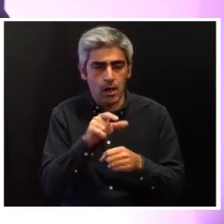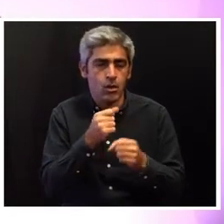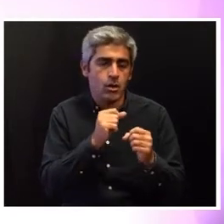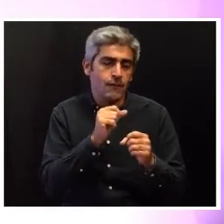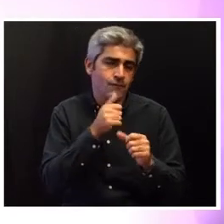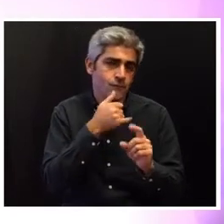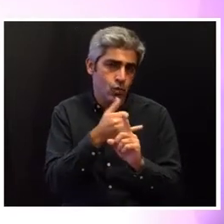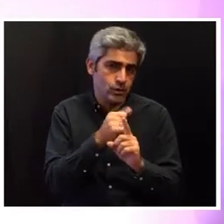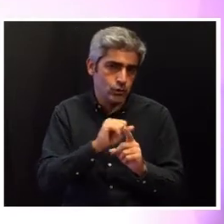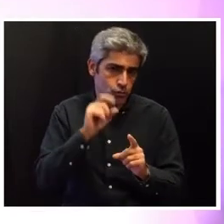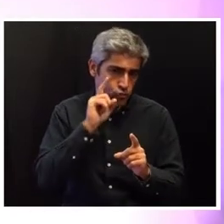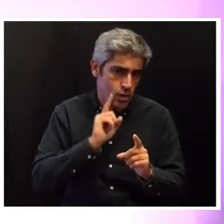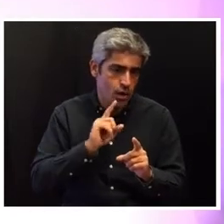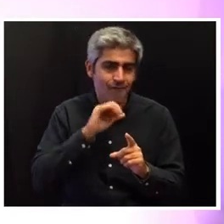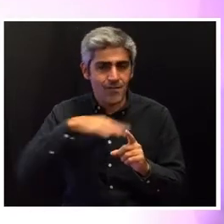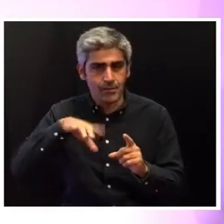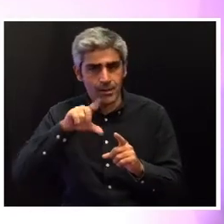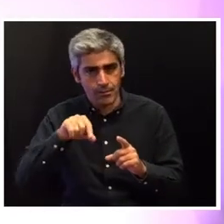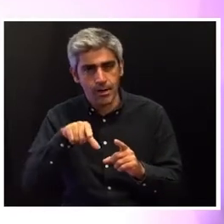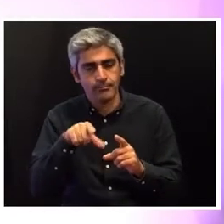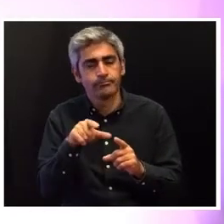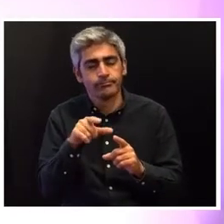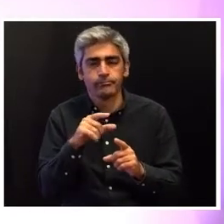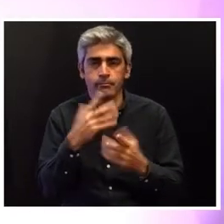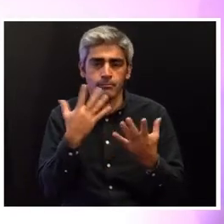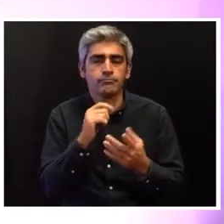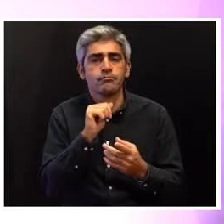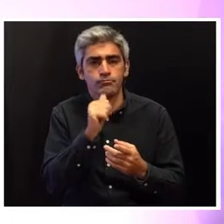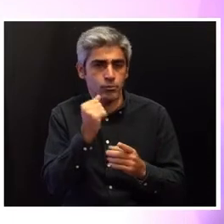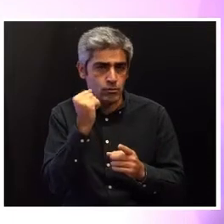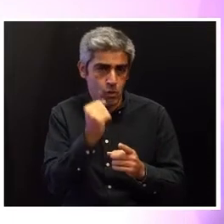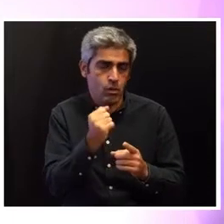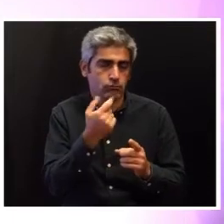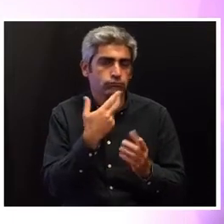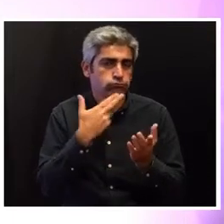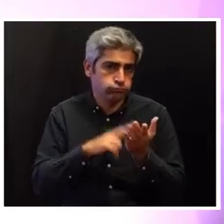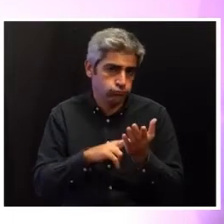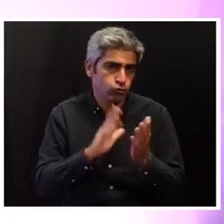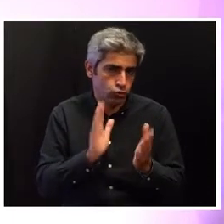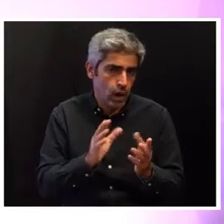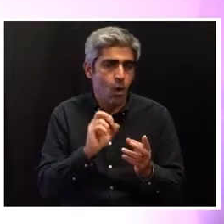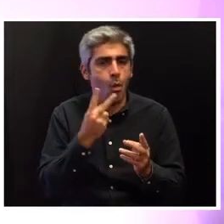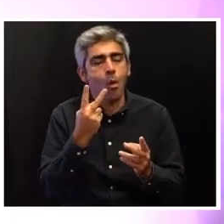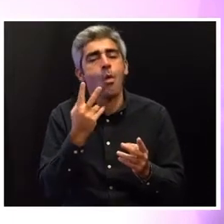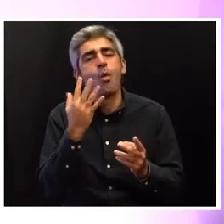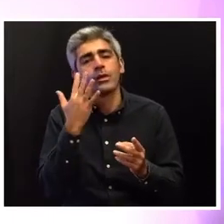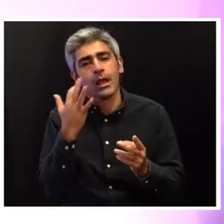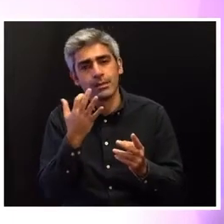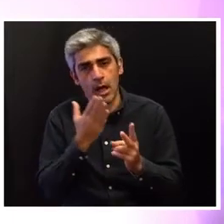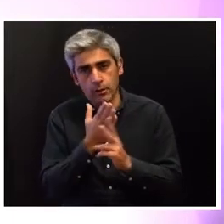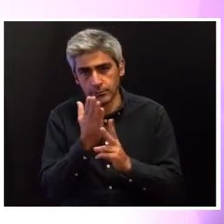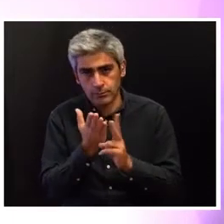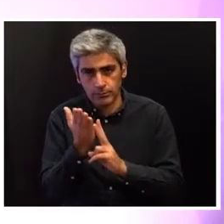se consubstanciou em homicídio consumado ou tentado, nos quais